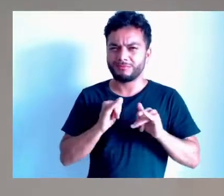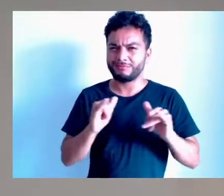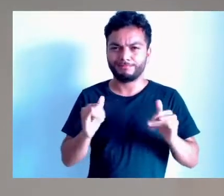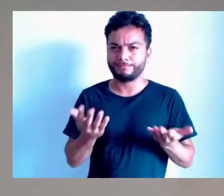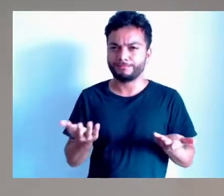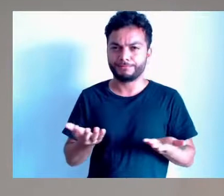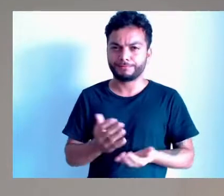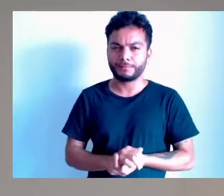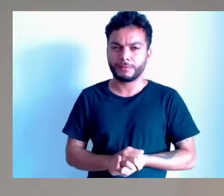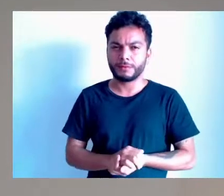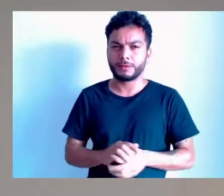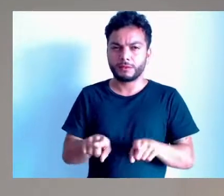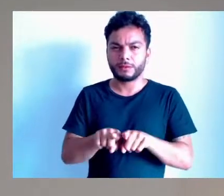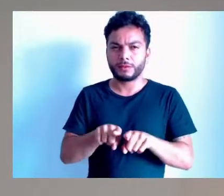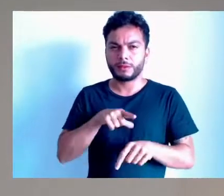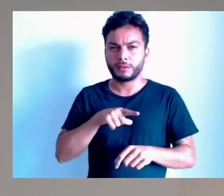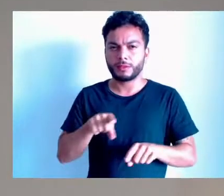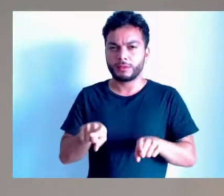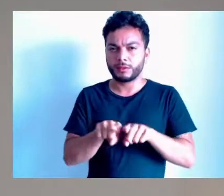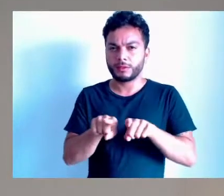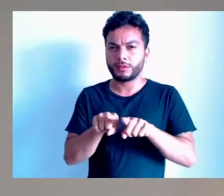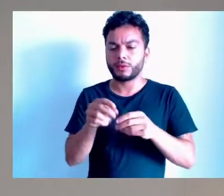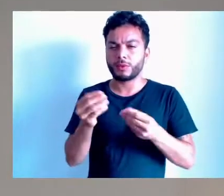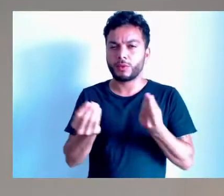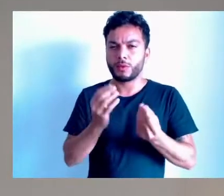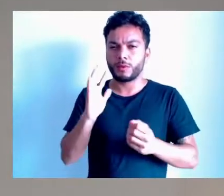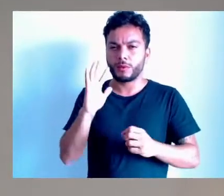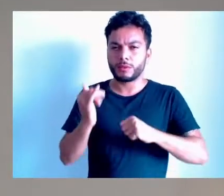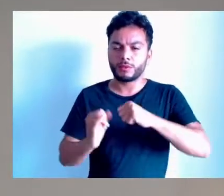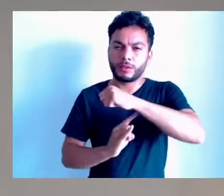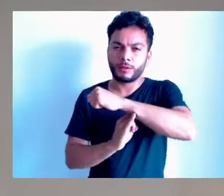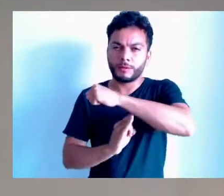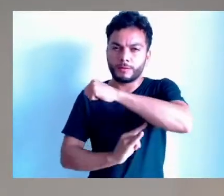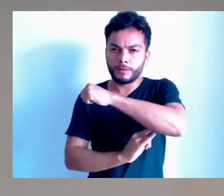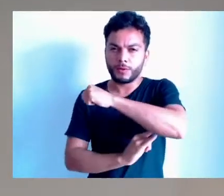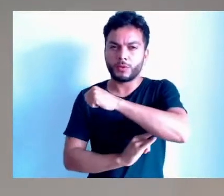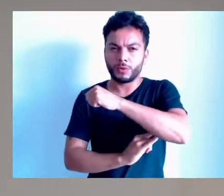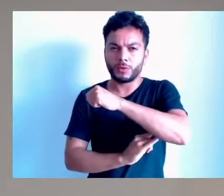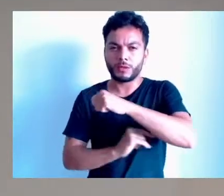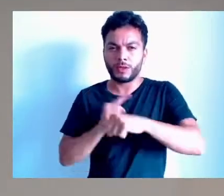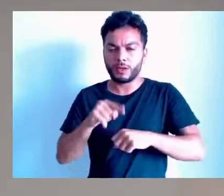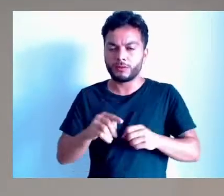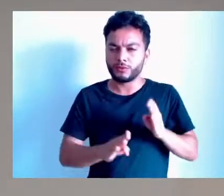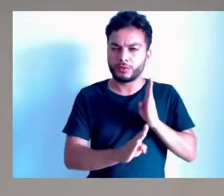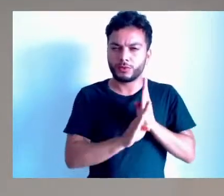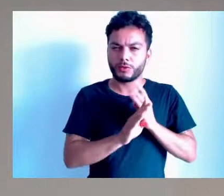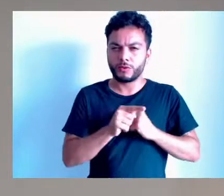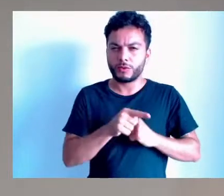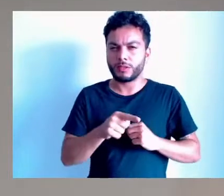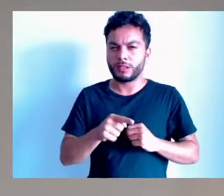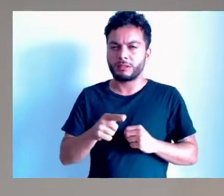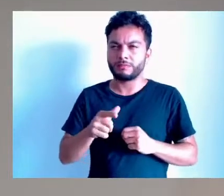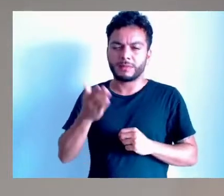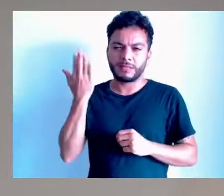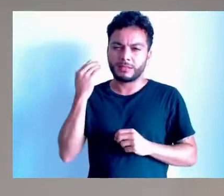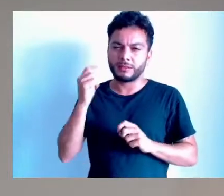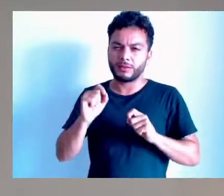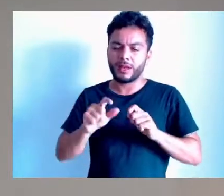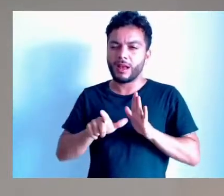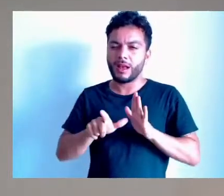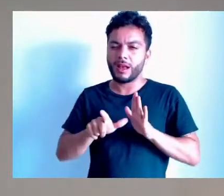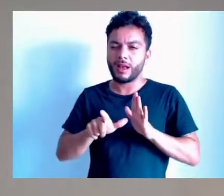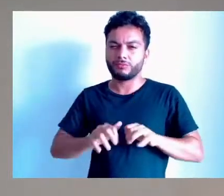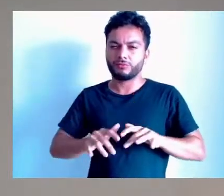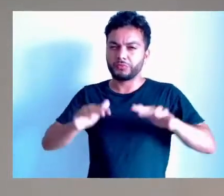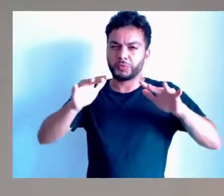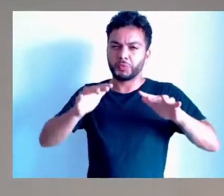das treliças da ponte, que foi descoberto até... Eu não acredito que, antes dessas cheias, se algum de nós sabia que existia que era ali embaixo da ponte,